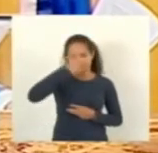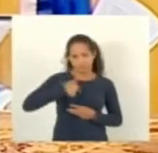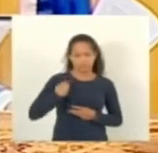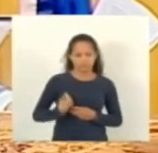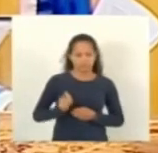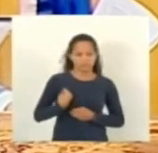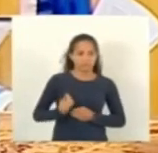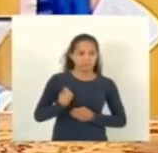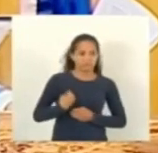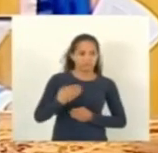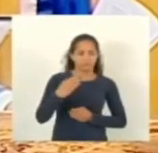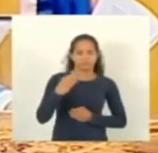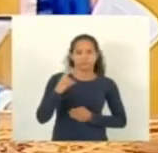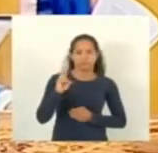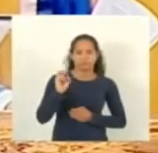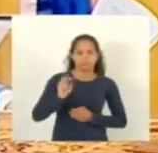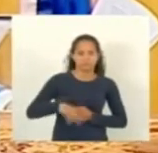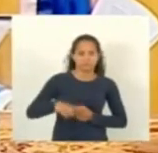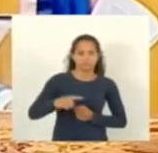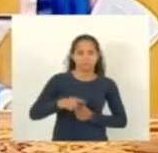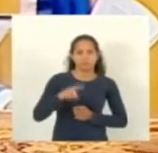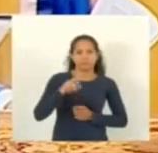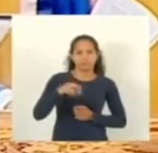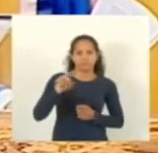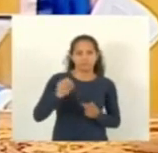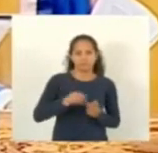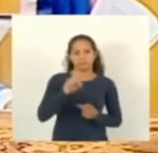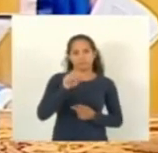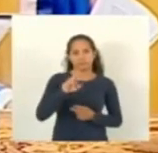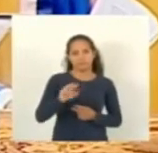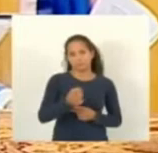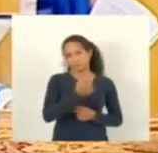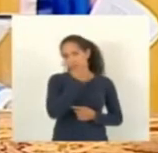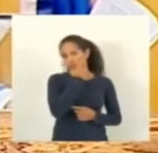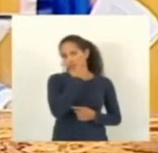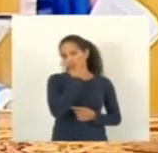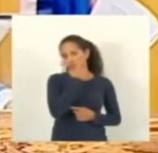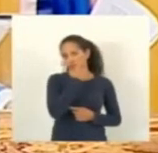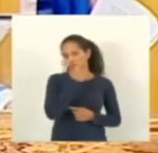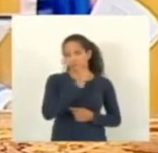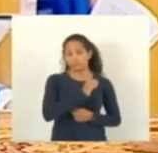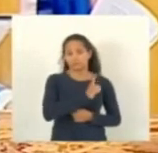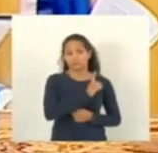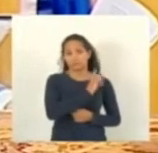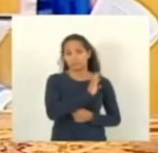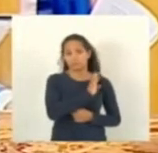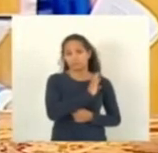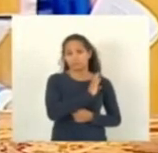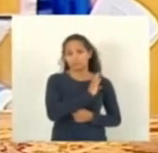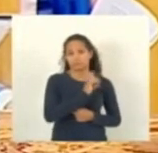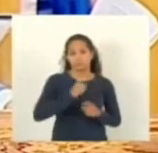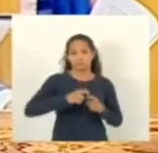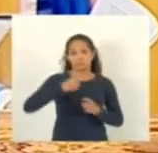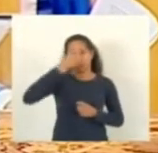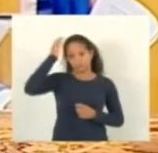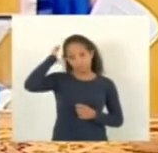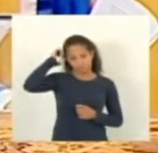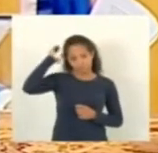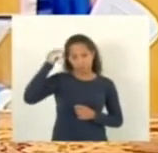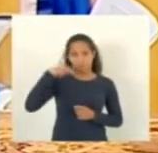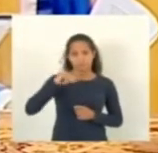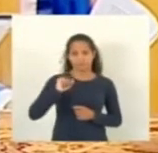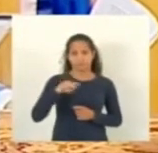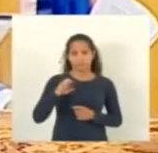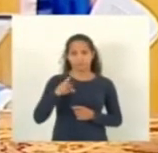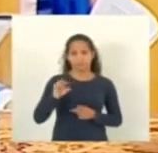tribuna. Carlos Voh. Coronel Alexandre Quintino. Dari Pagun. Delegado Danilo Baiense. Doutor Hércules. Doutor Emílio